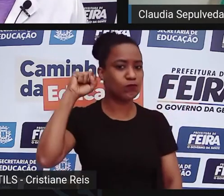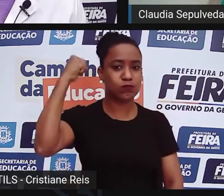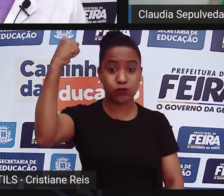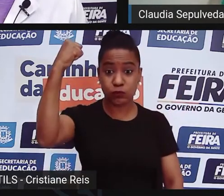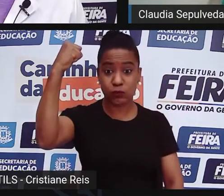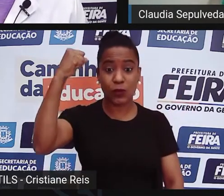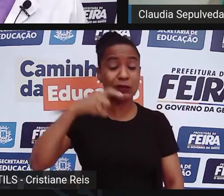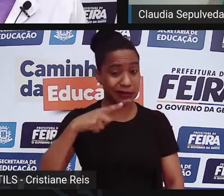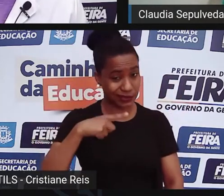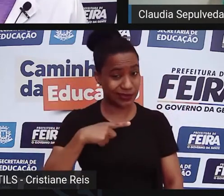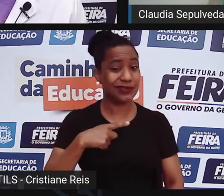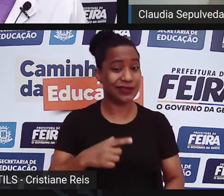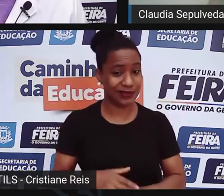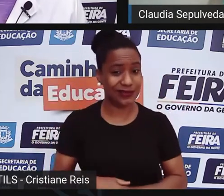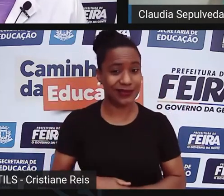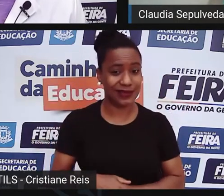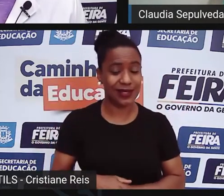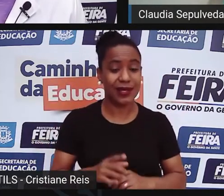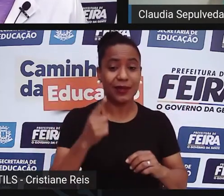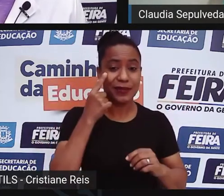ações, com, por exemplo,